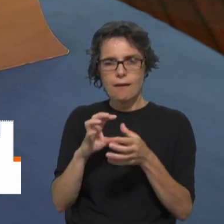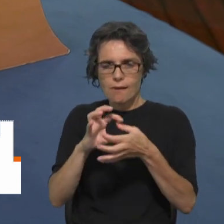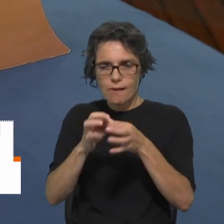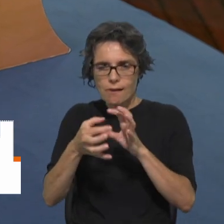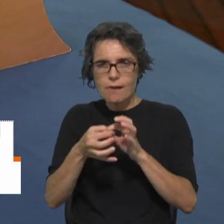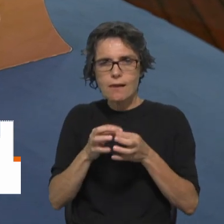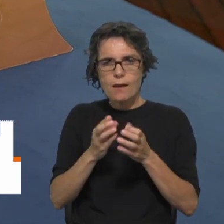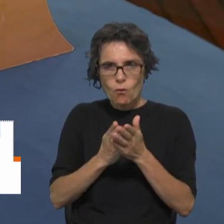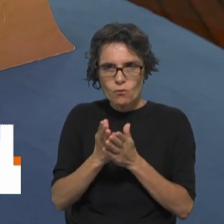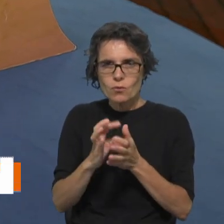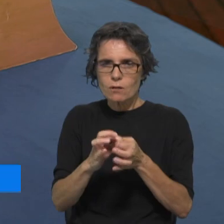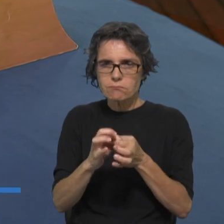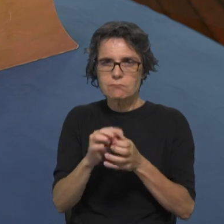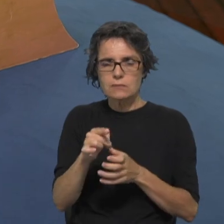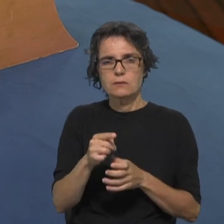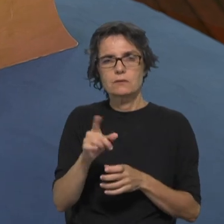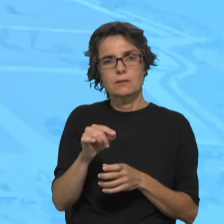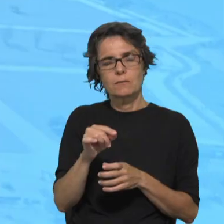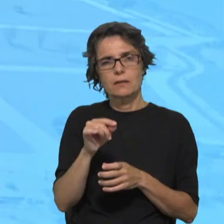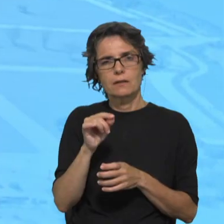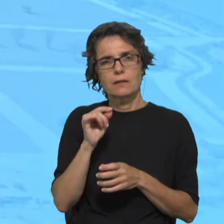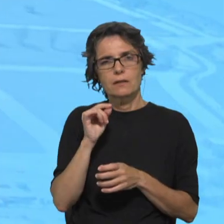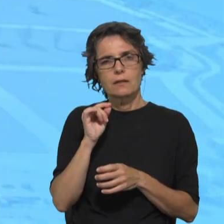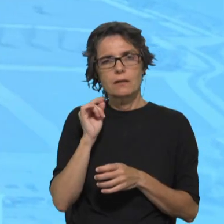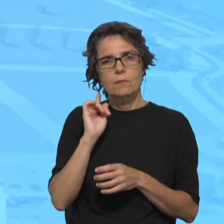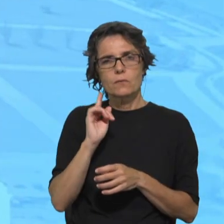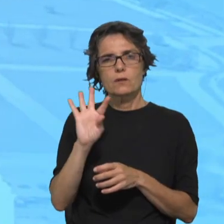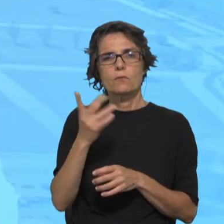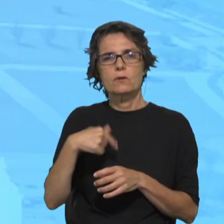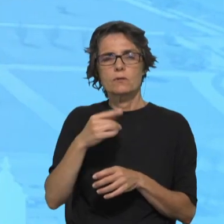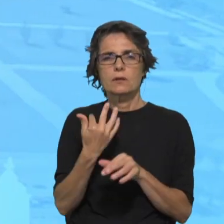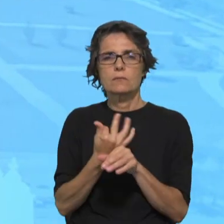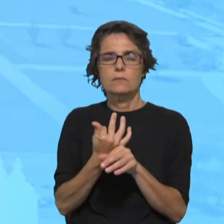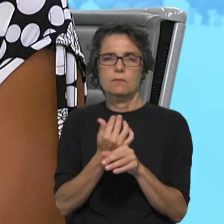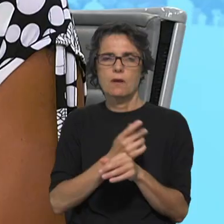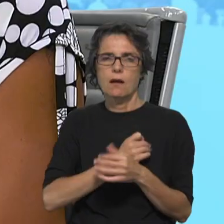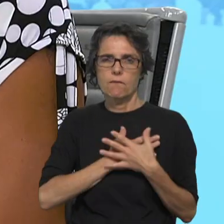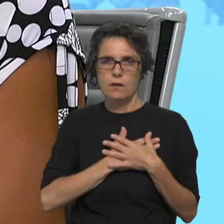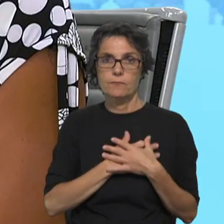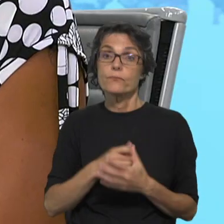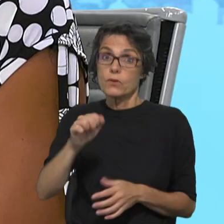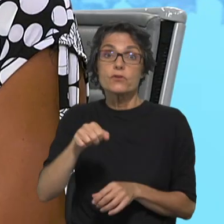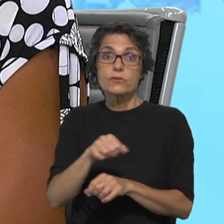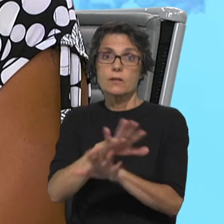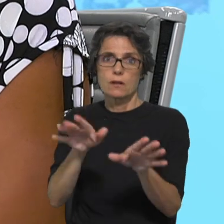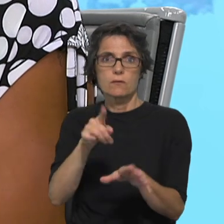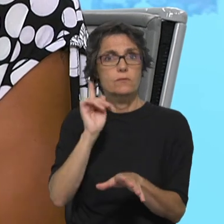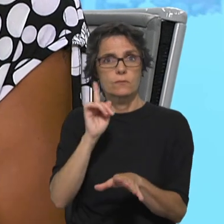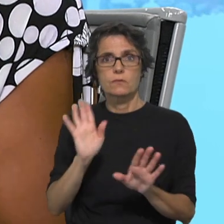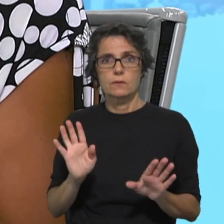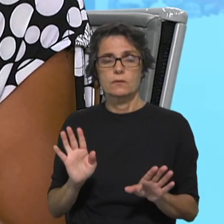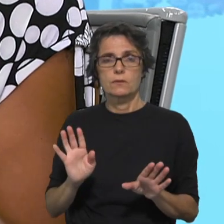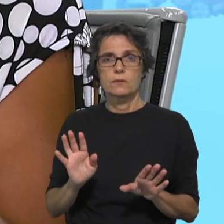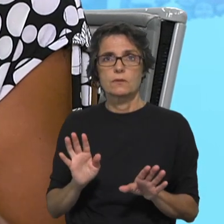funciona, é importante trabalhar isso mesmo ao nível da celebração da fé nesses países de apigamento. É super importante e apesar